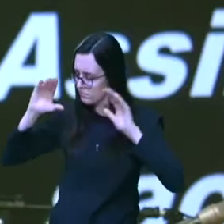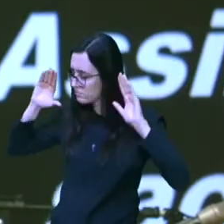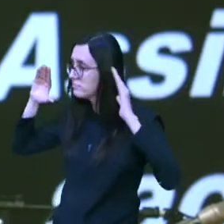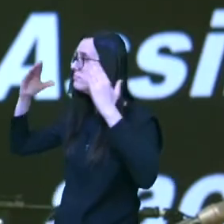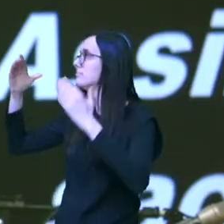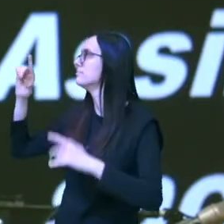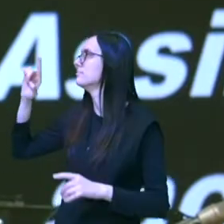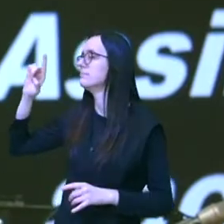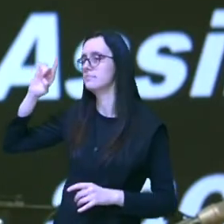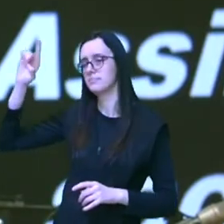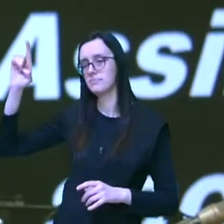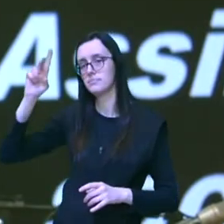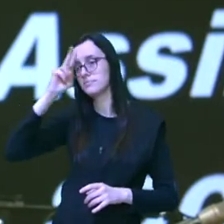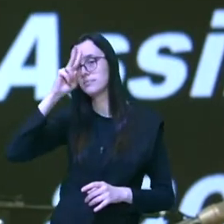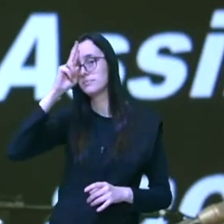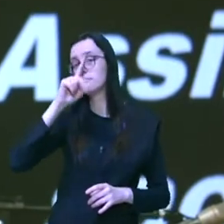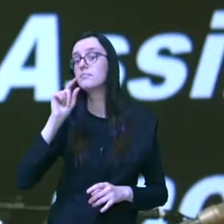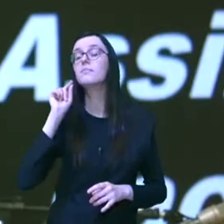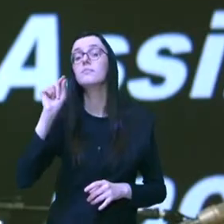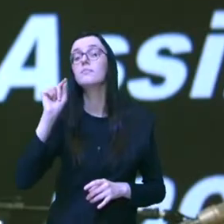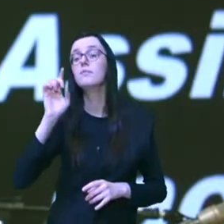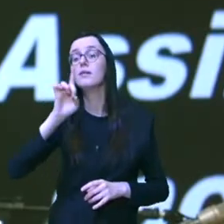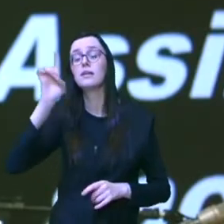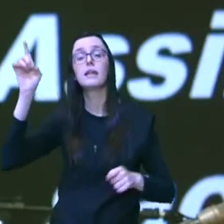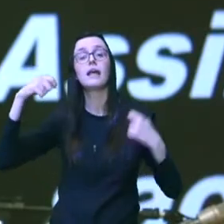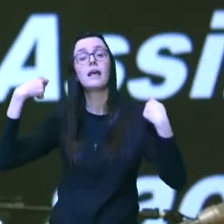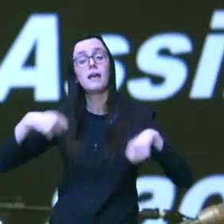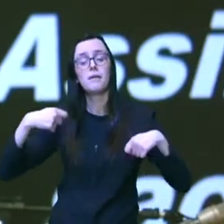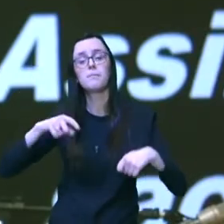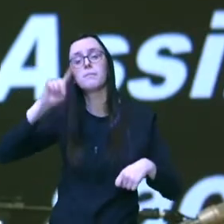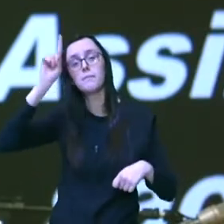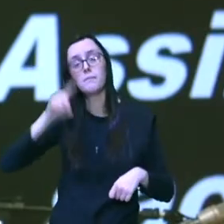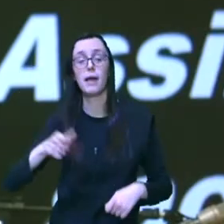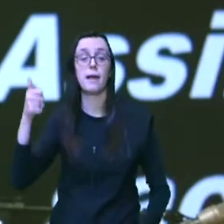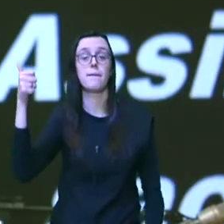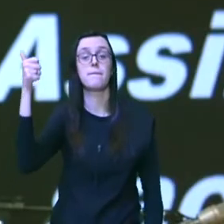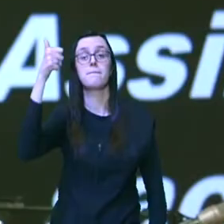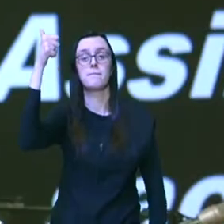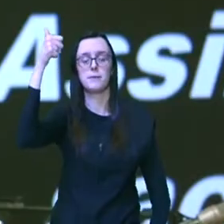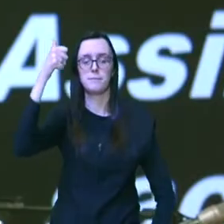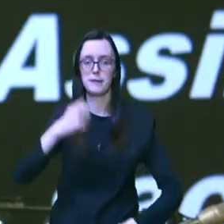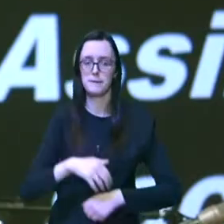e lembrar que ele precisa ser o primeiro